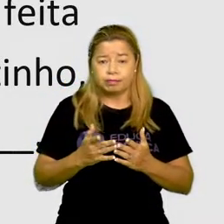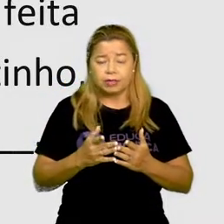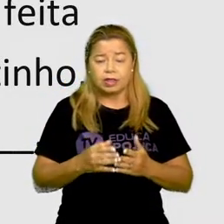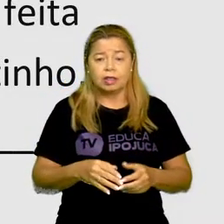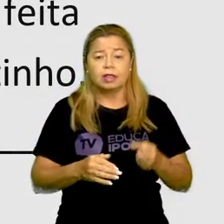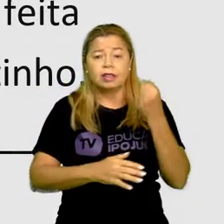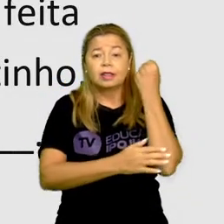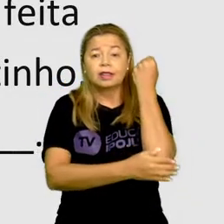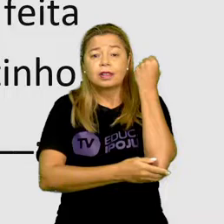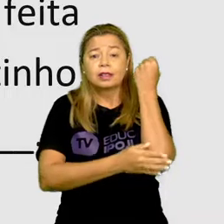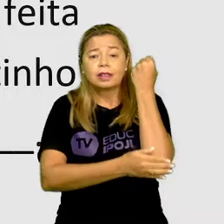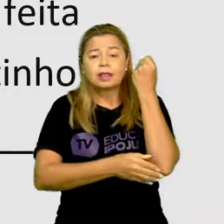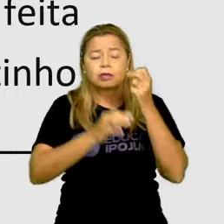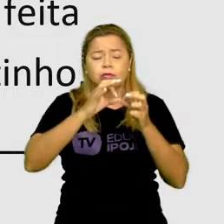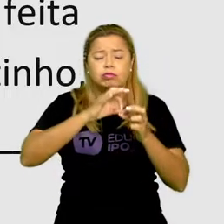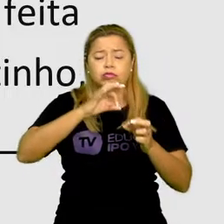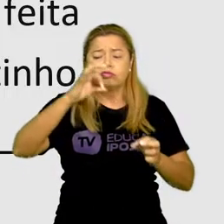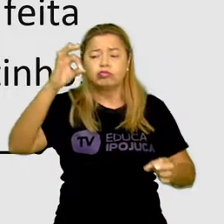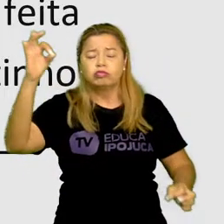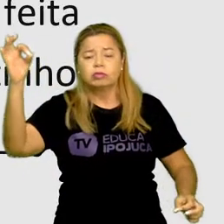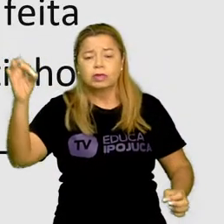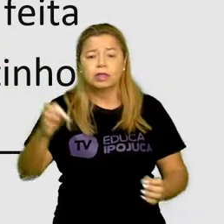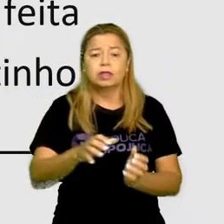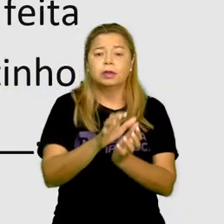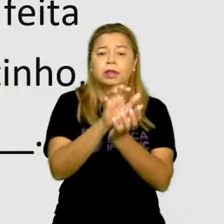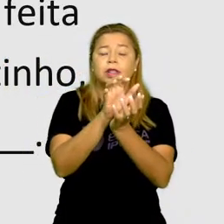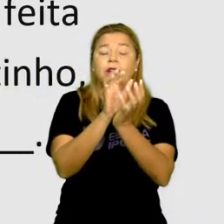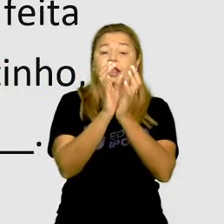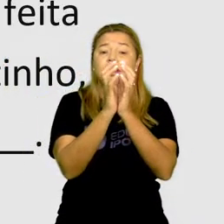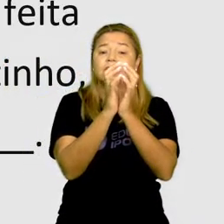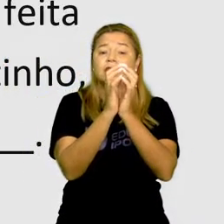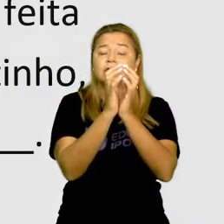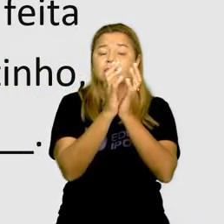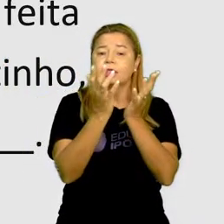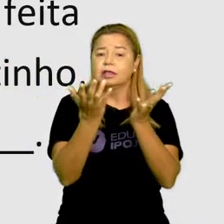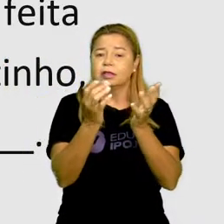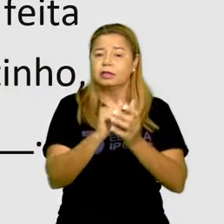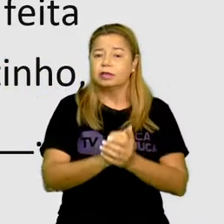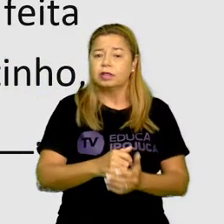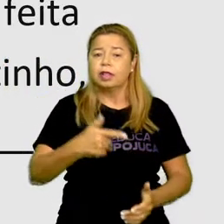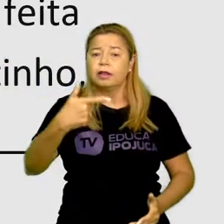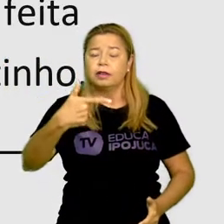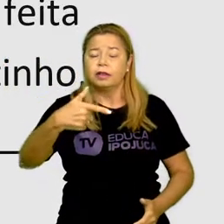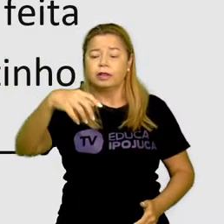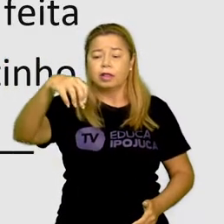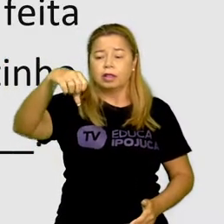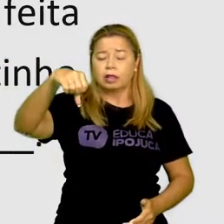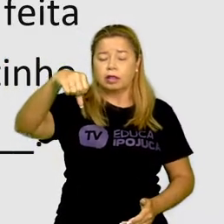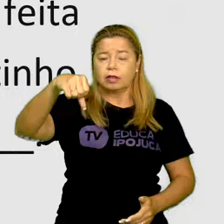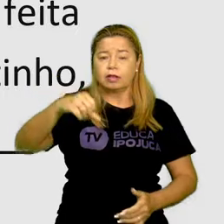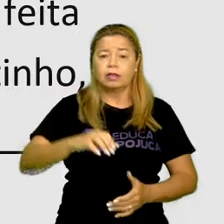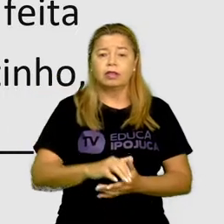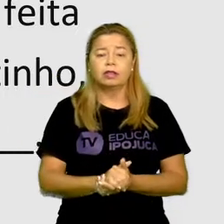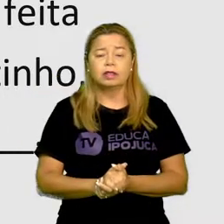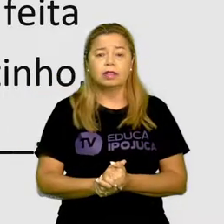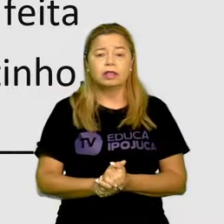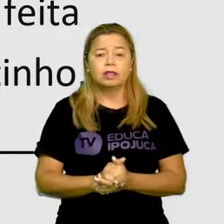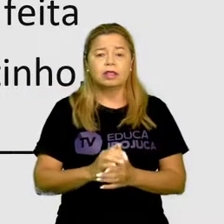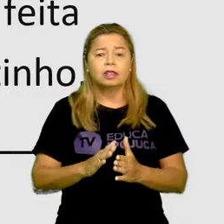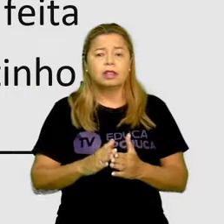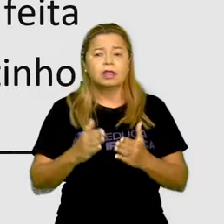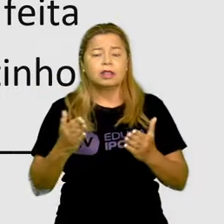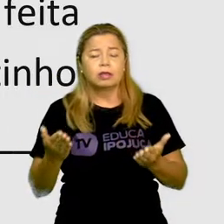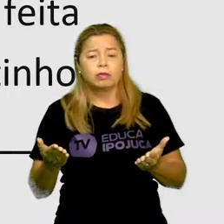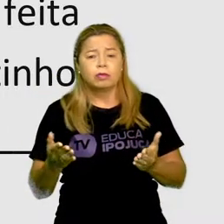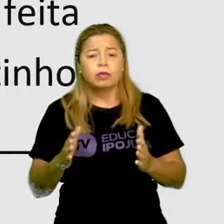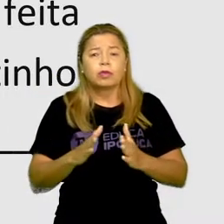e Recife é de cerca de 29... mais uma palavra aí. Se a menor distância entre